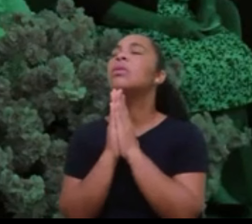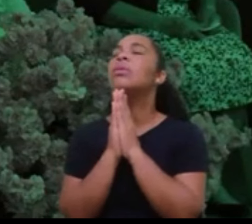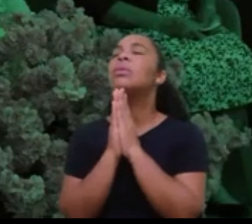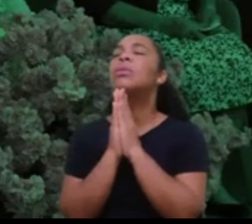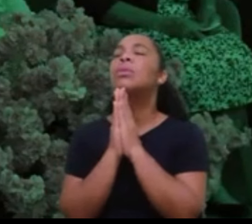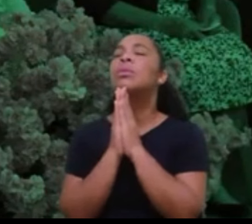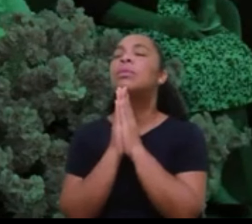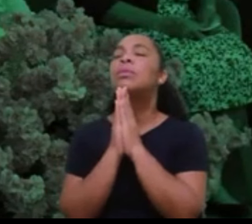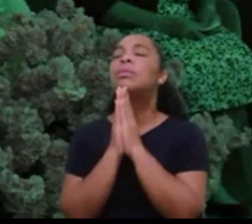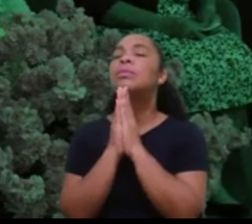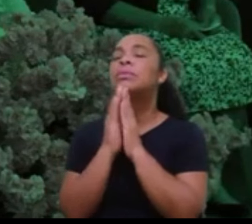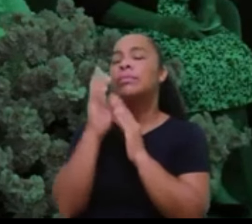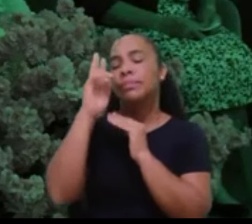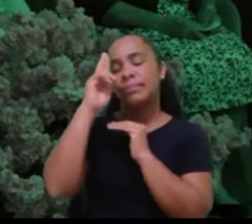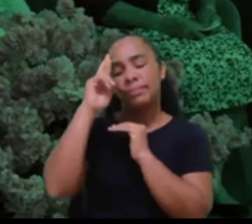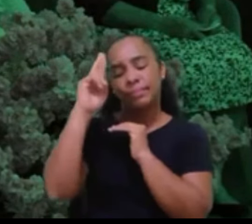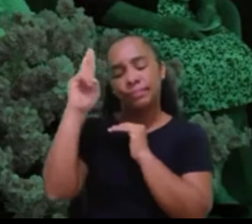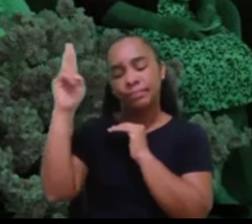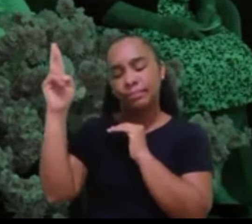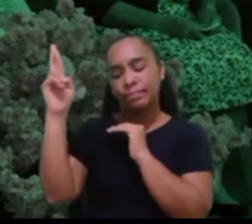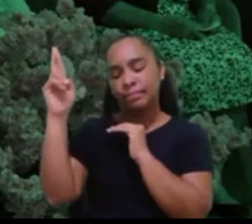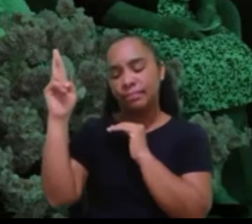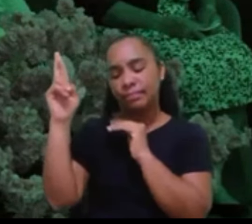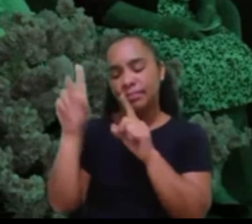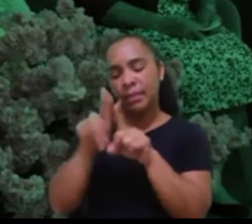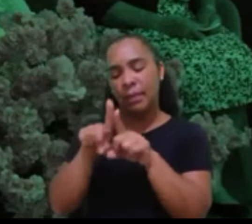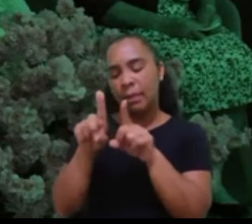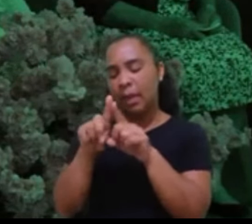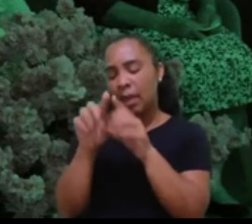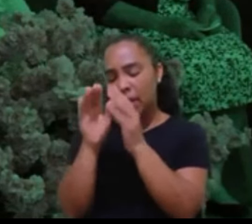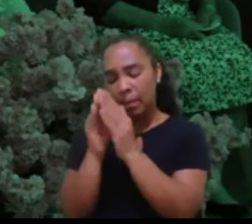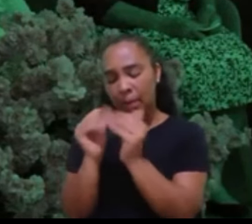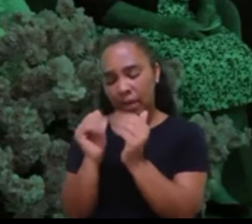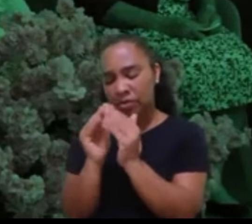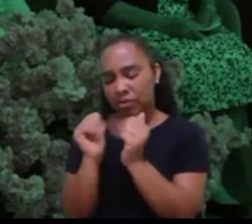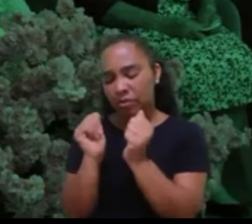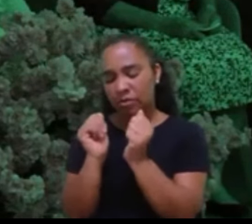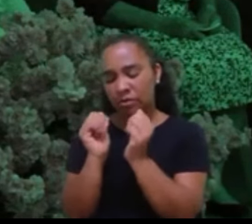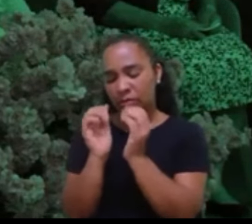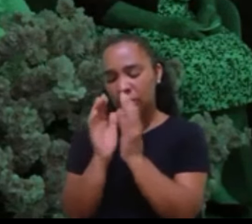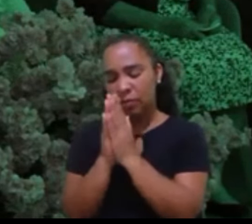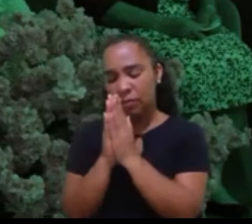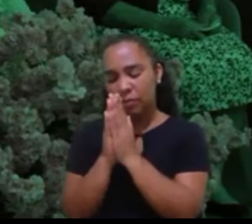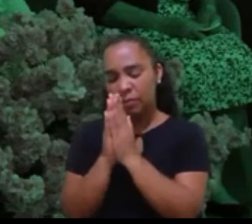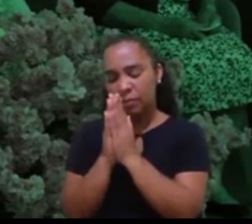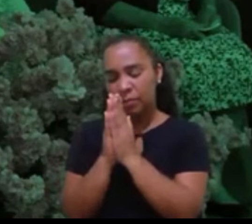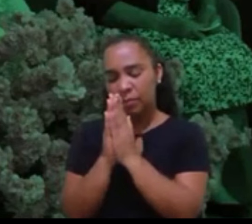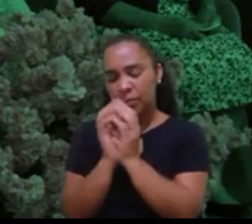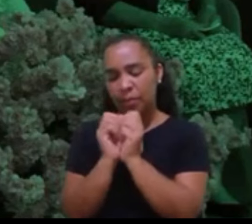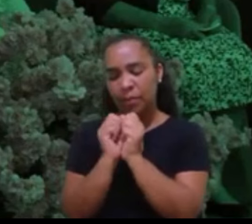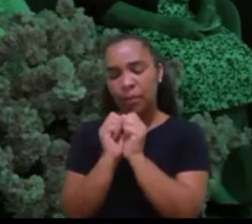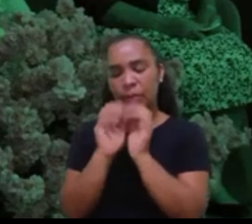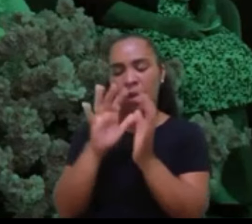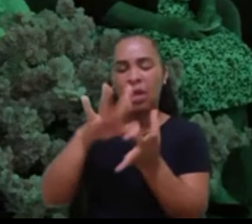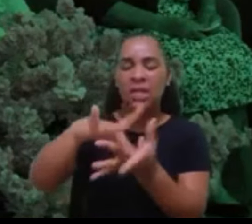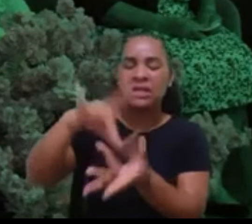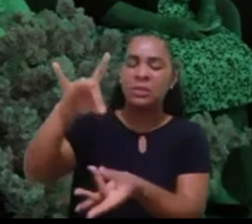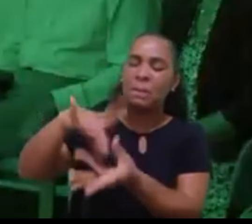também nós te pedimos pelos espíritos maus